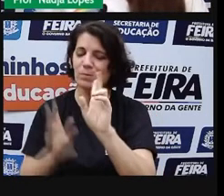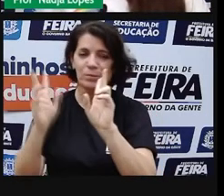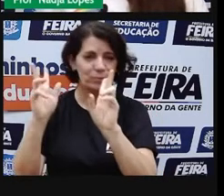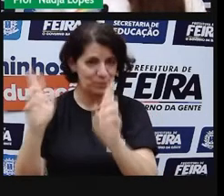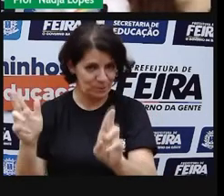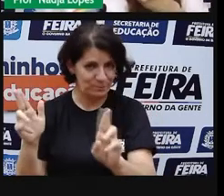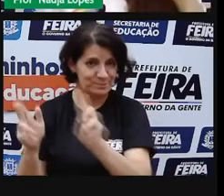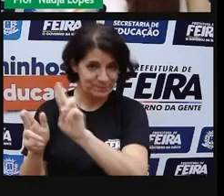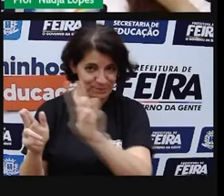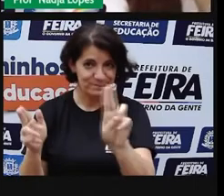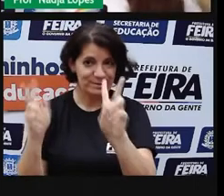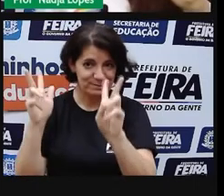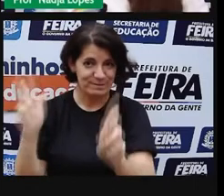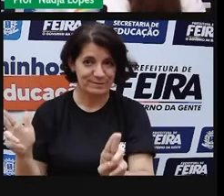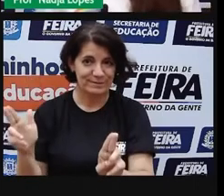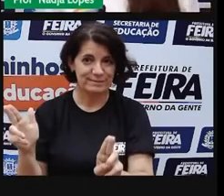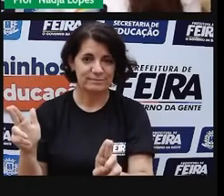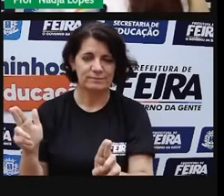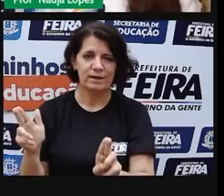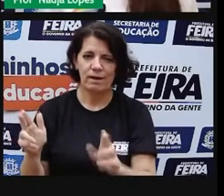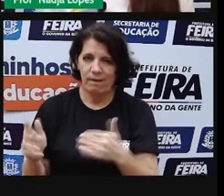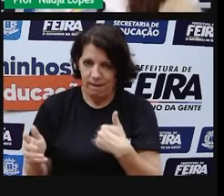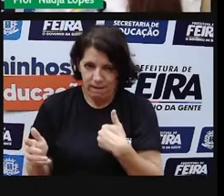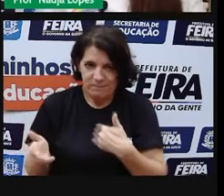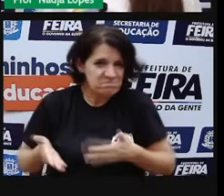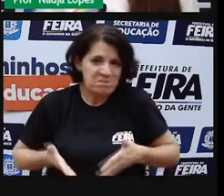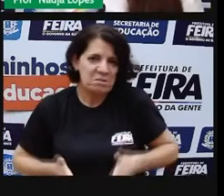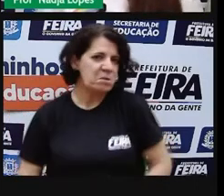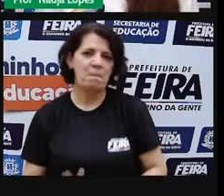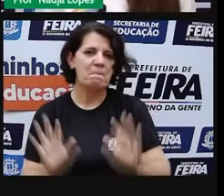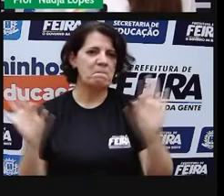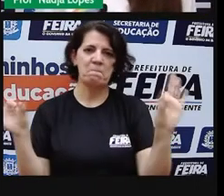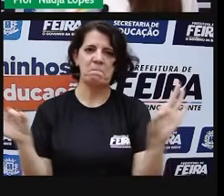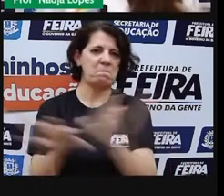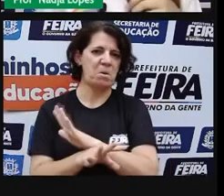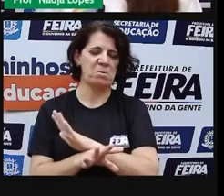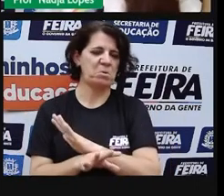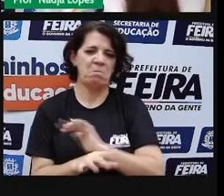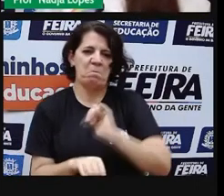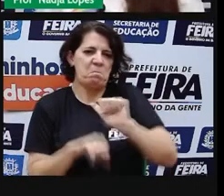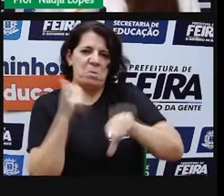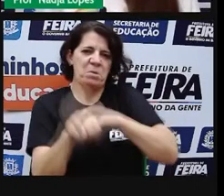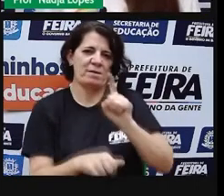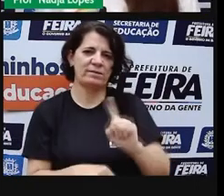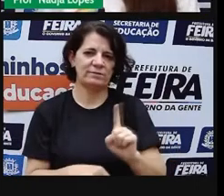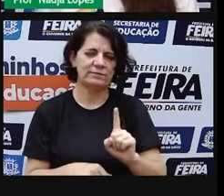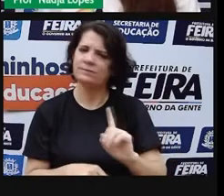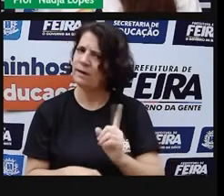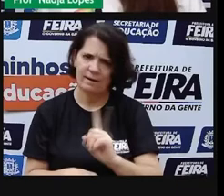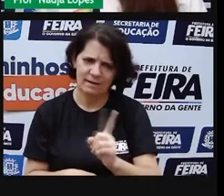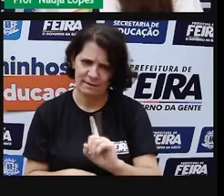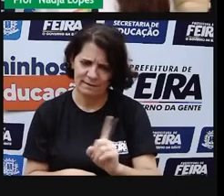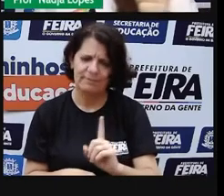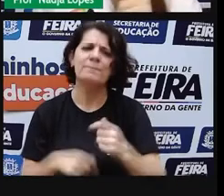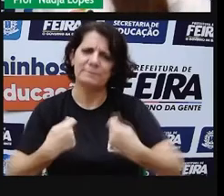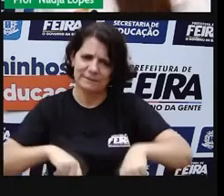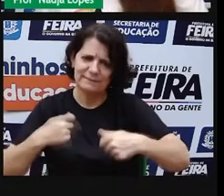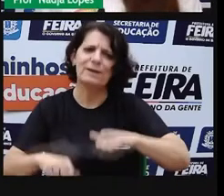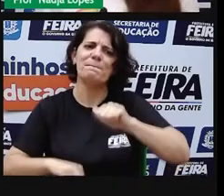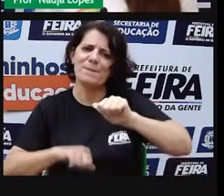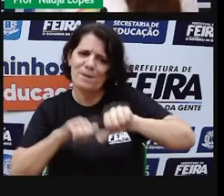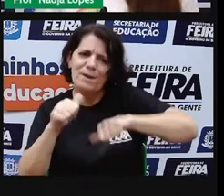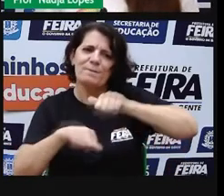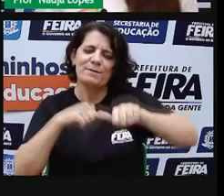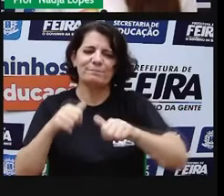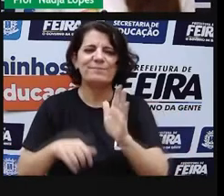Mas a gente não pode ser como Gabriela não, viu? Nascer assim, crescer assim, eu sou assim. Não, a gente precisa melhorar, evoluir. Mas voltando aqui